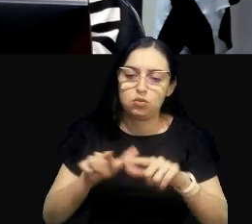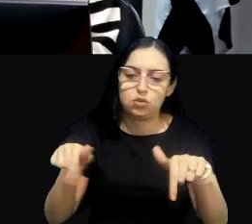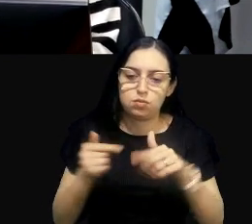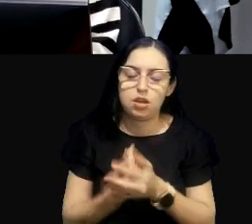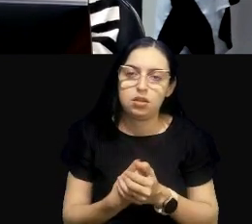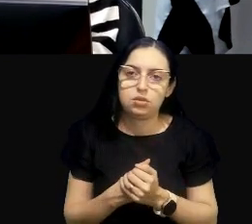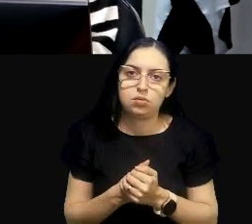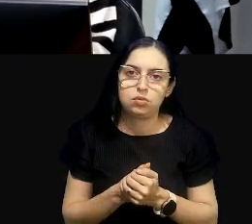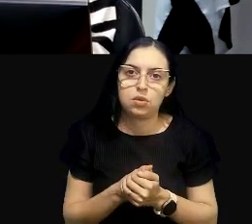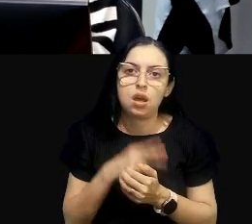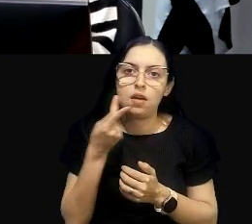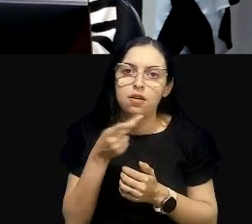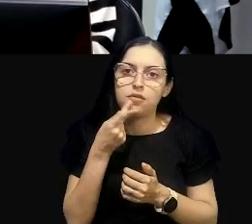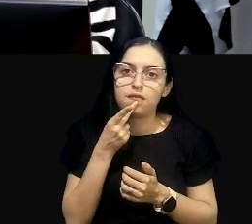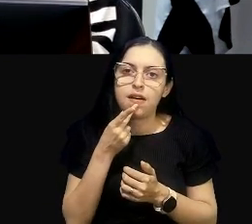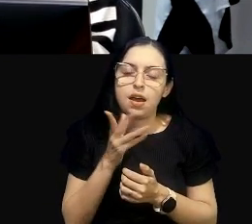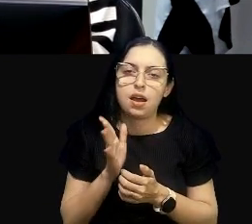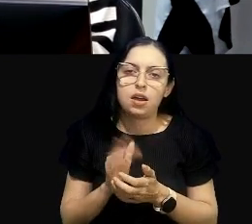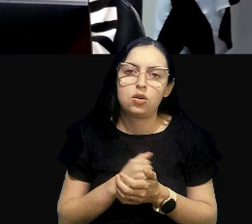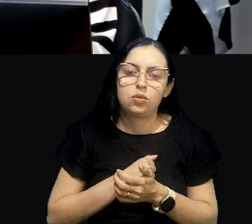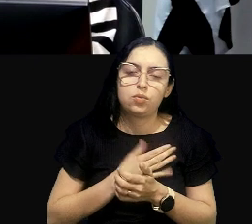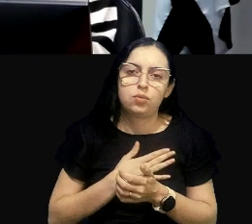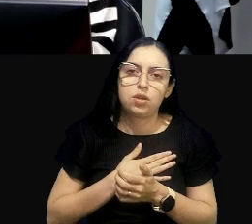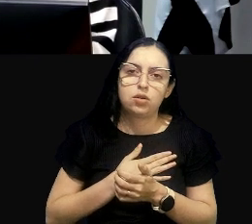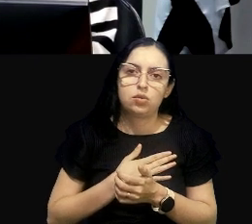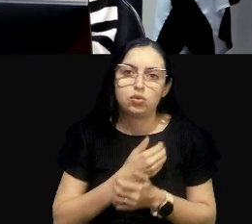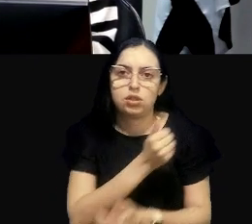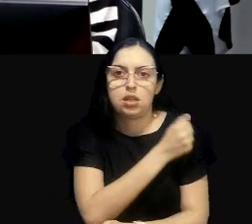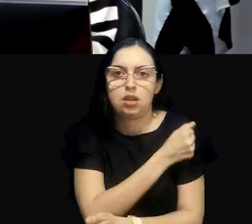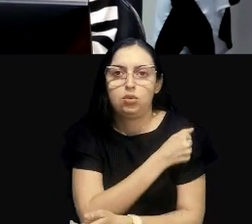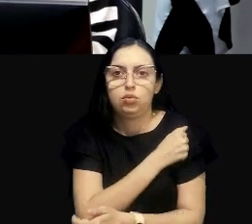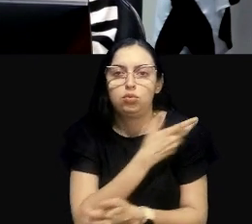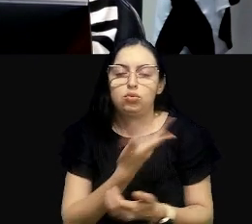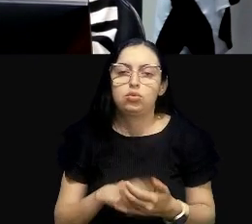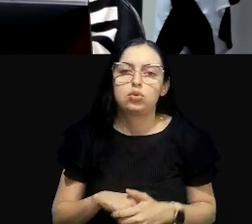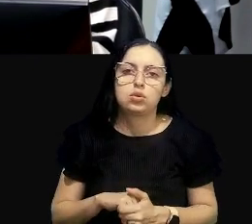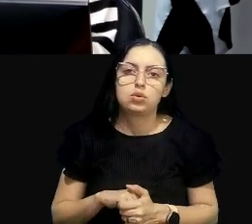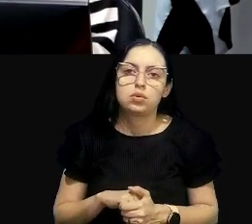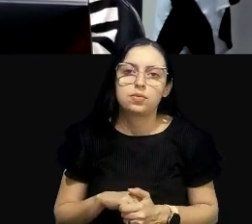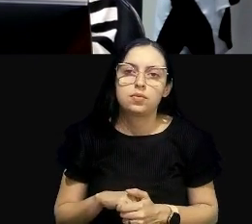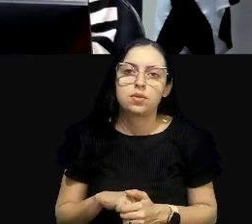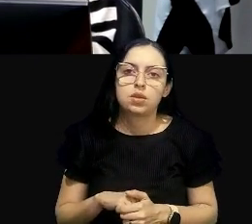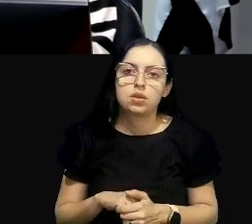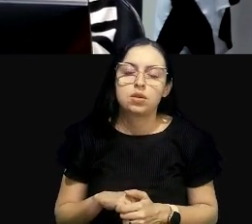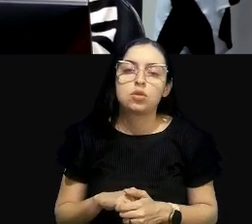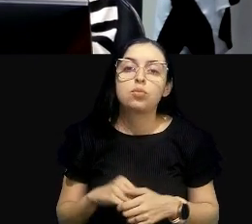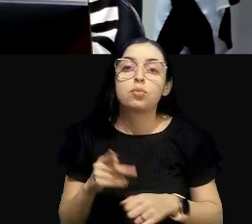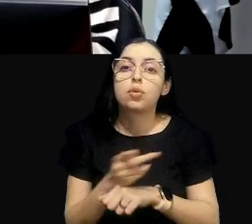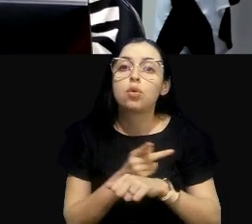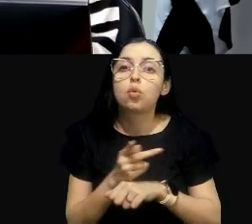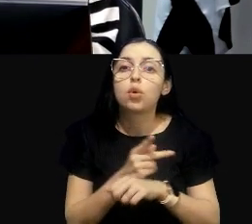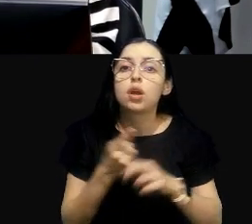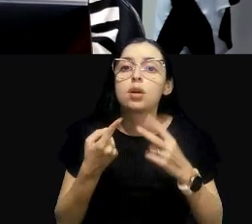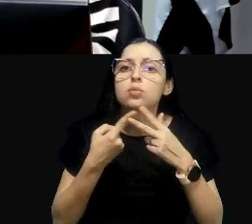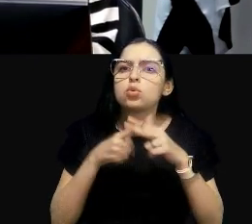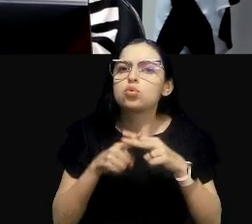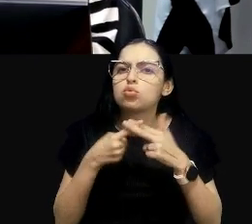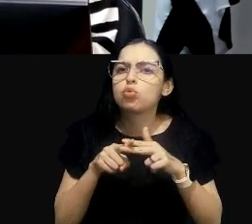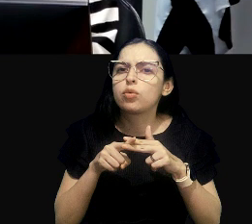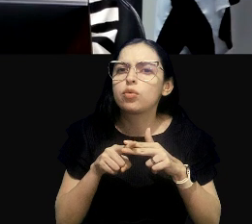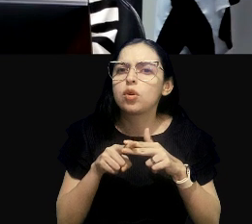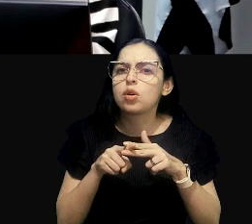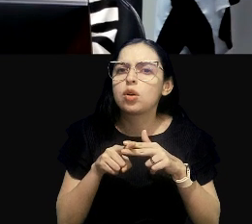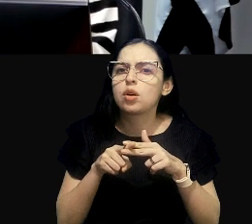Eu costumo dizer para os meus estudantes, que a gente busca uma ferramenta de